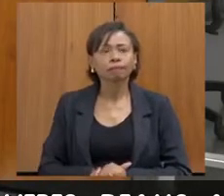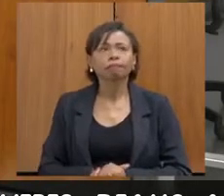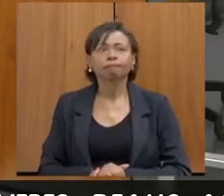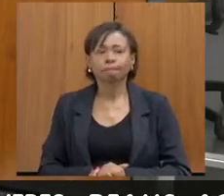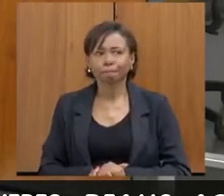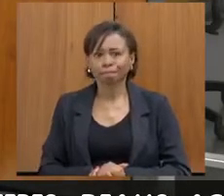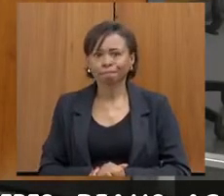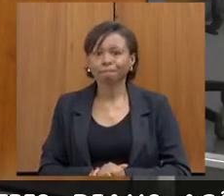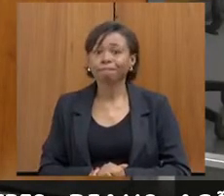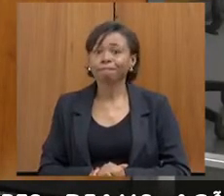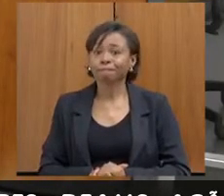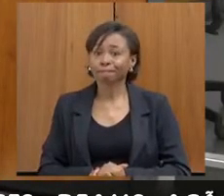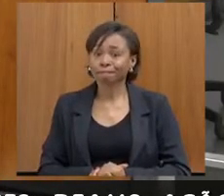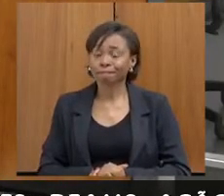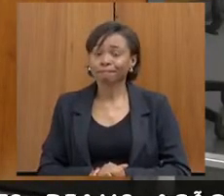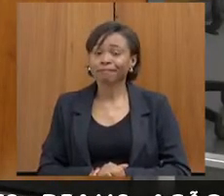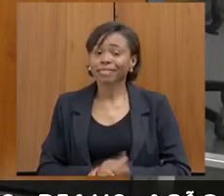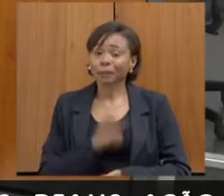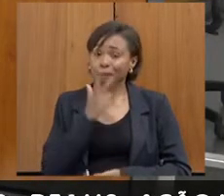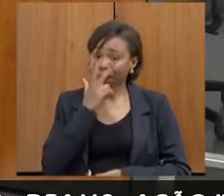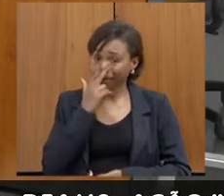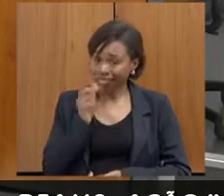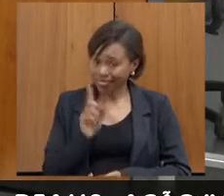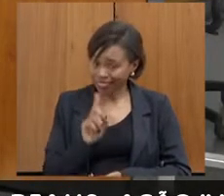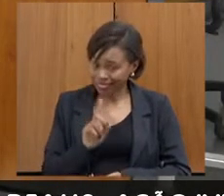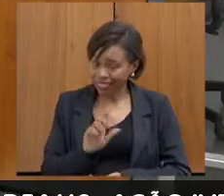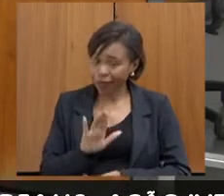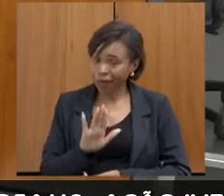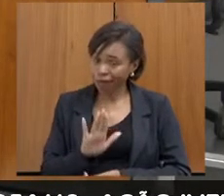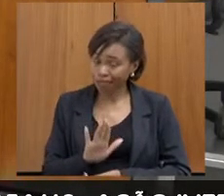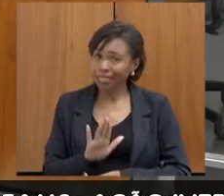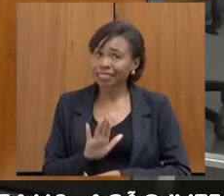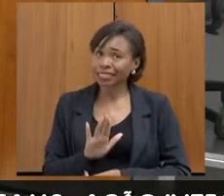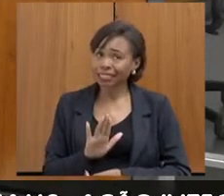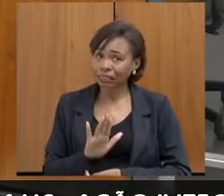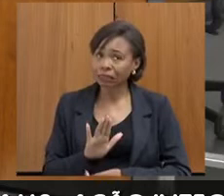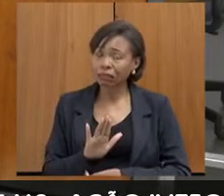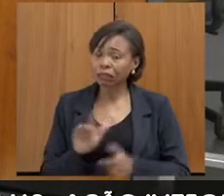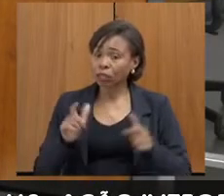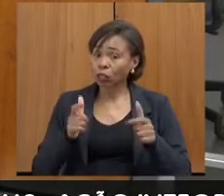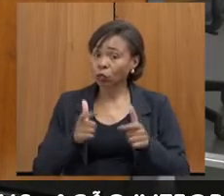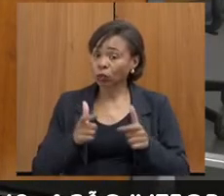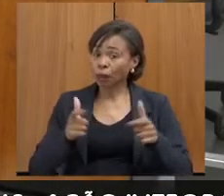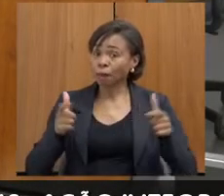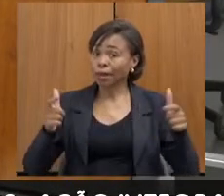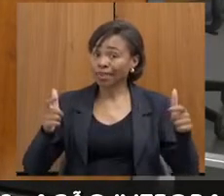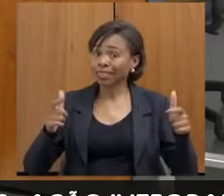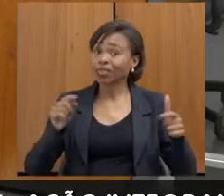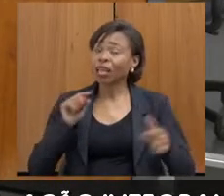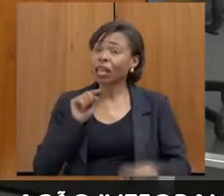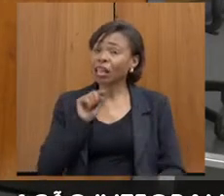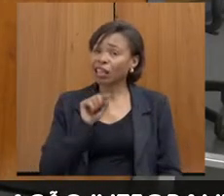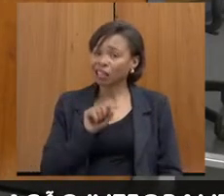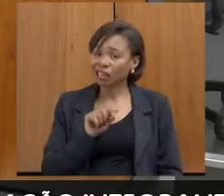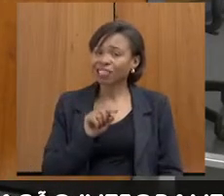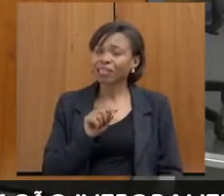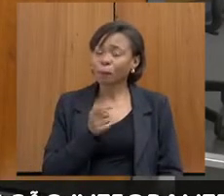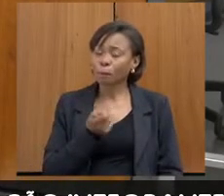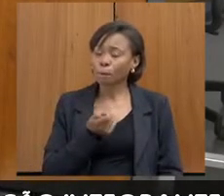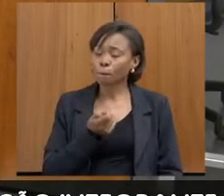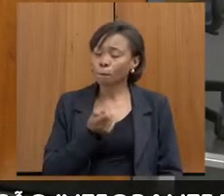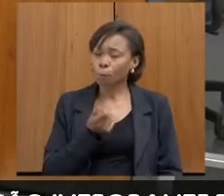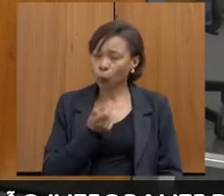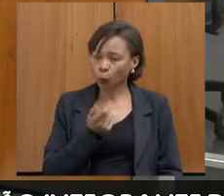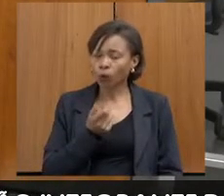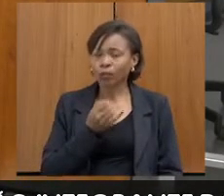Pode parecer que não, mas, sem ido. Dada a proporção e o tamanho, é muito pouco. Primeiro, pelo acolhimento. Eu e a Roberta, a gente